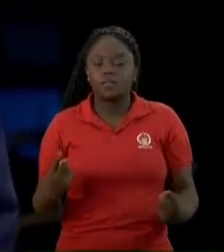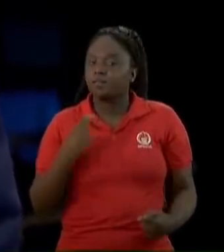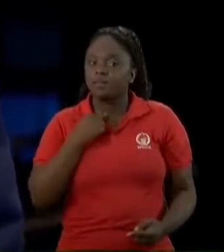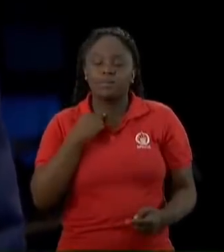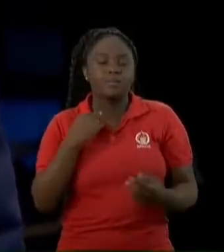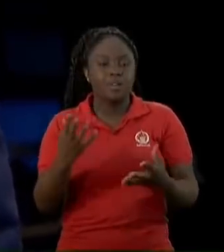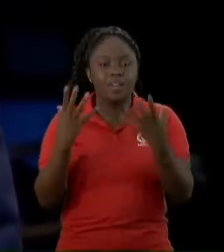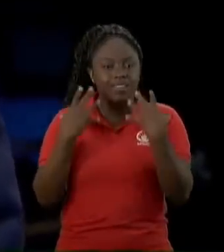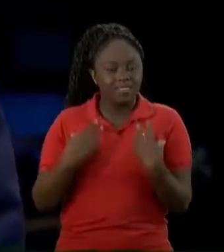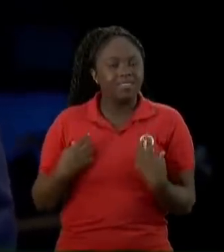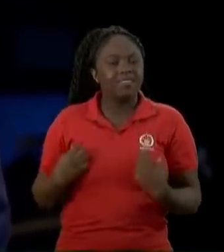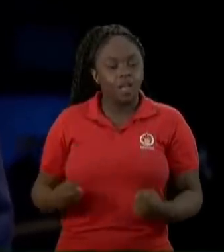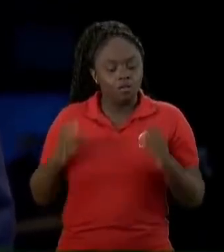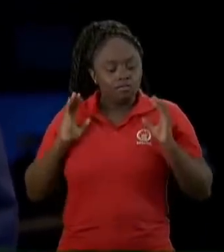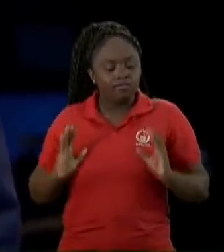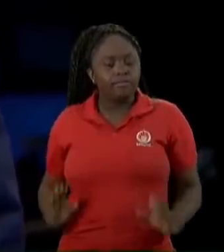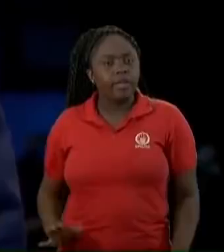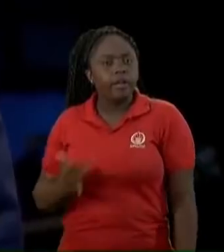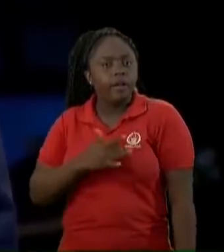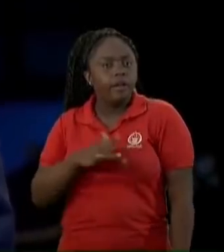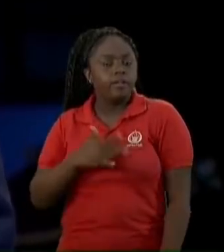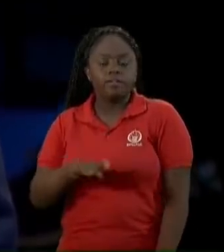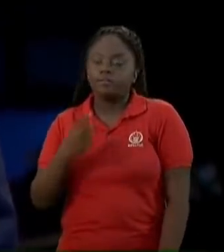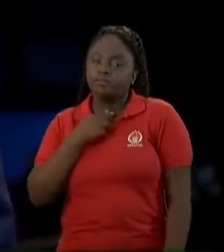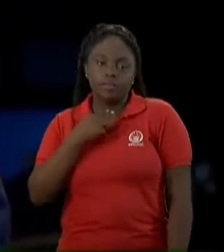posição de vítima Nós não podemos